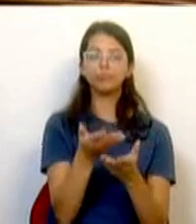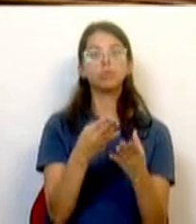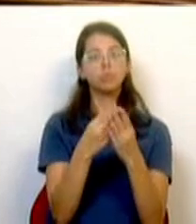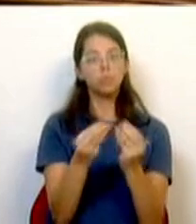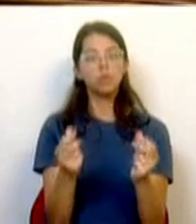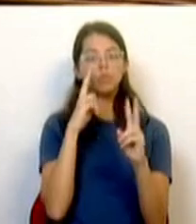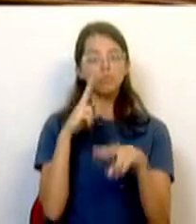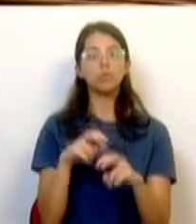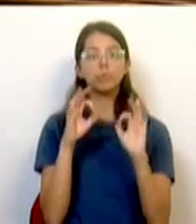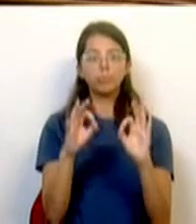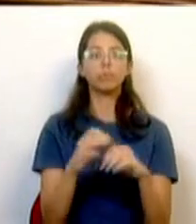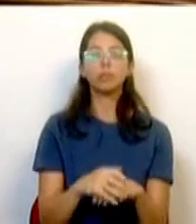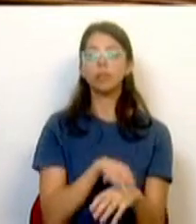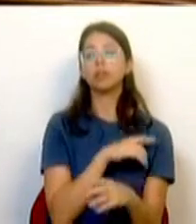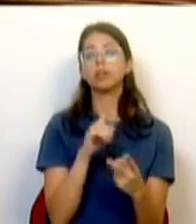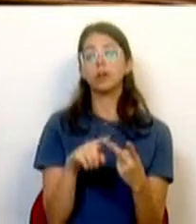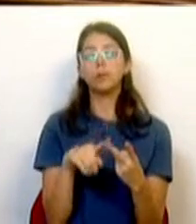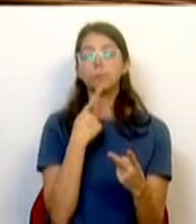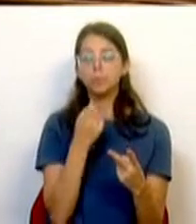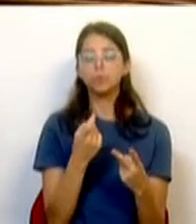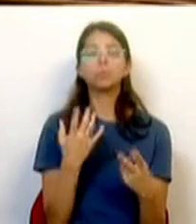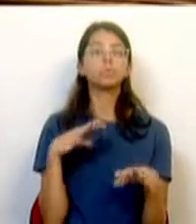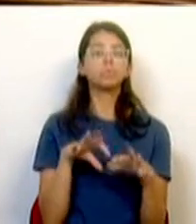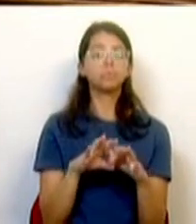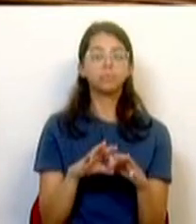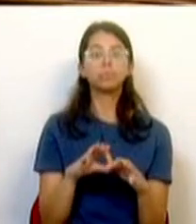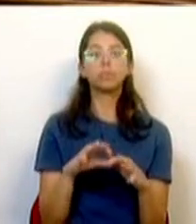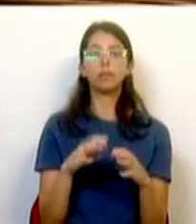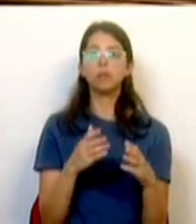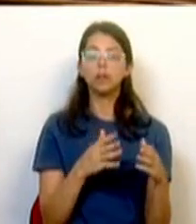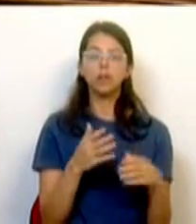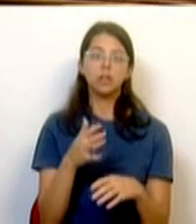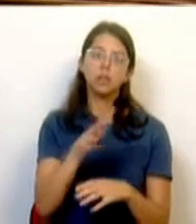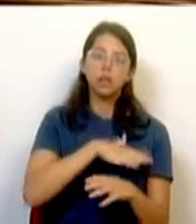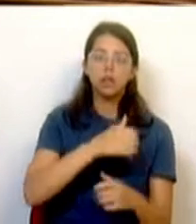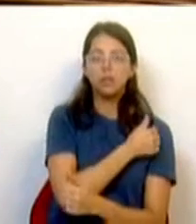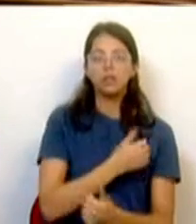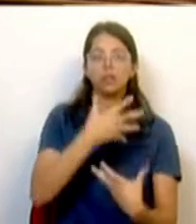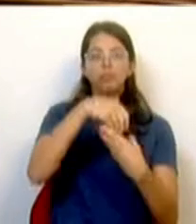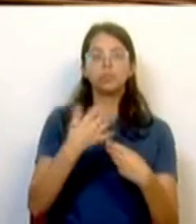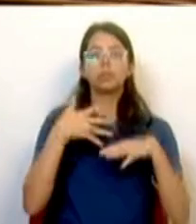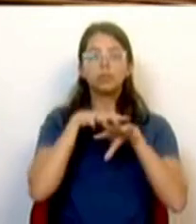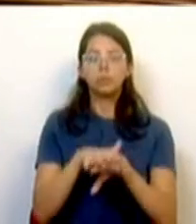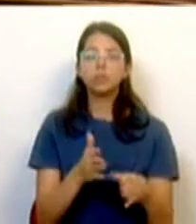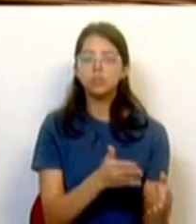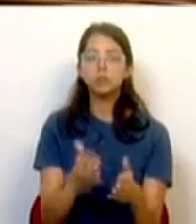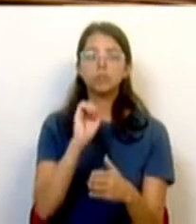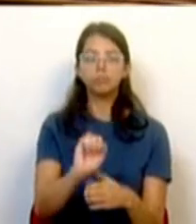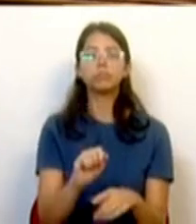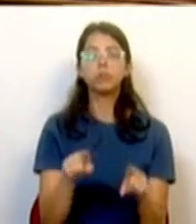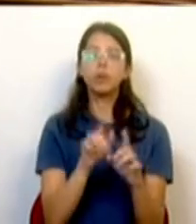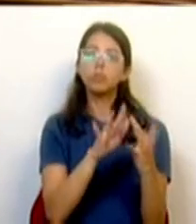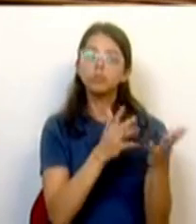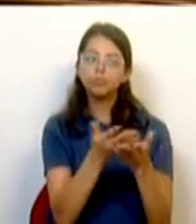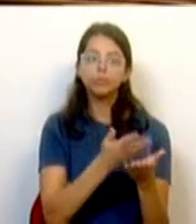soluções encontradas. E em segundo lugar, questiono ainda sobre a evolução desta Estratégia Urbana Integrada, que privilegia o policiamento de